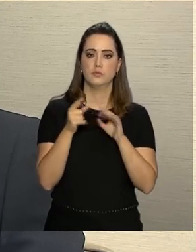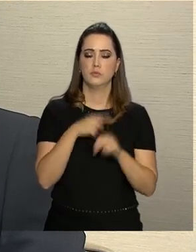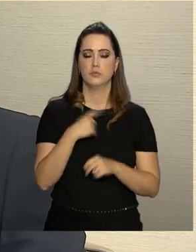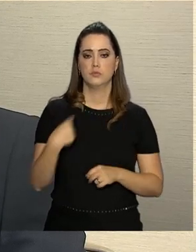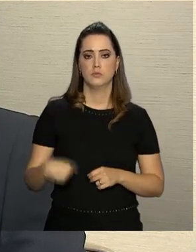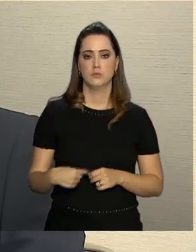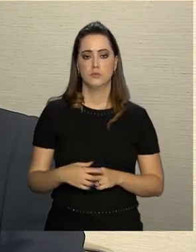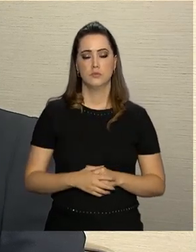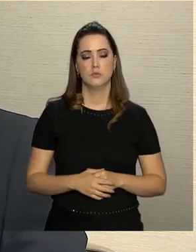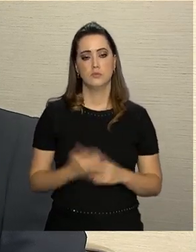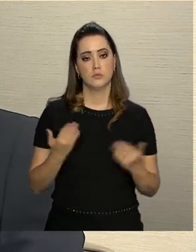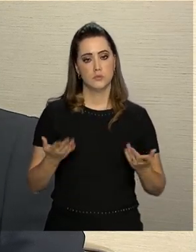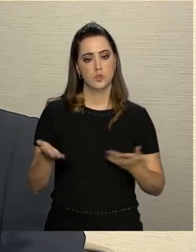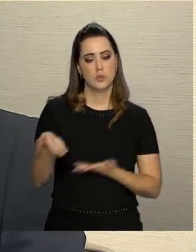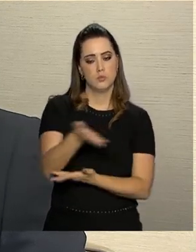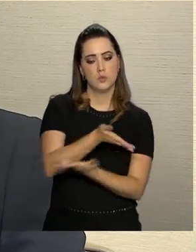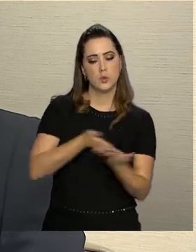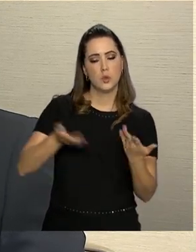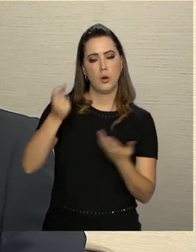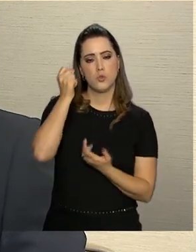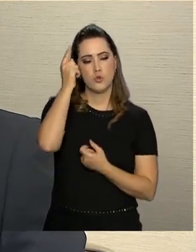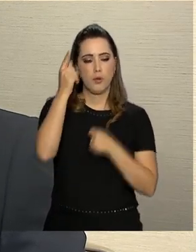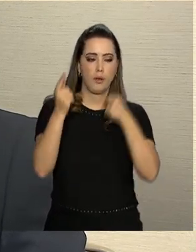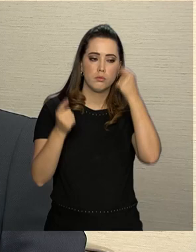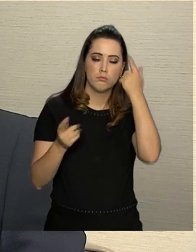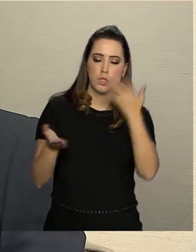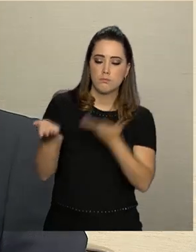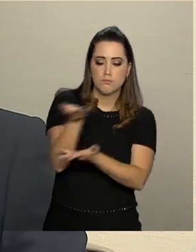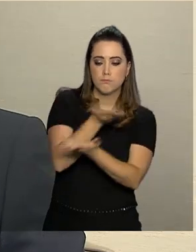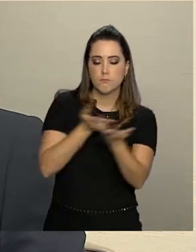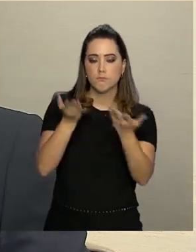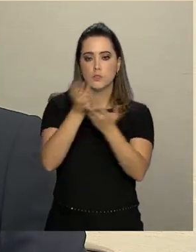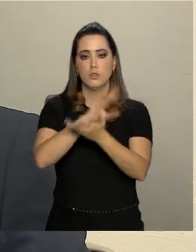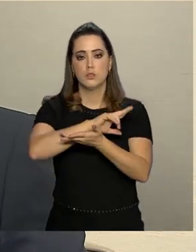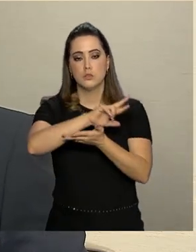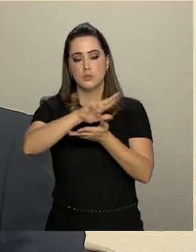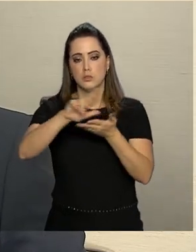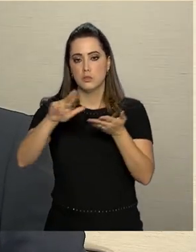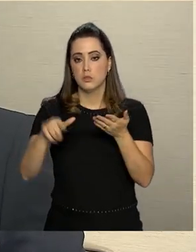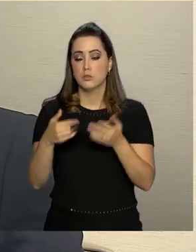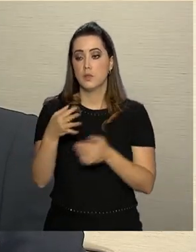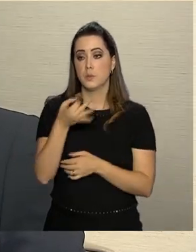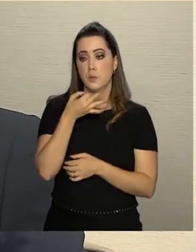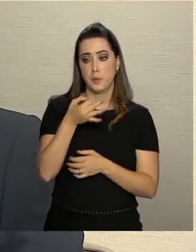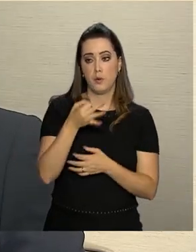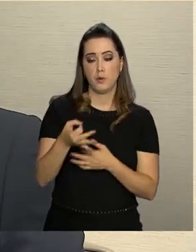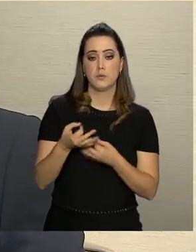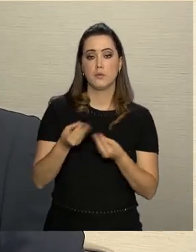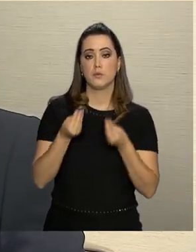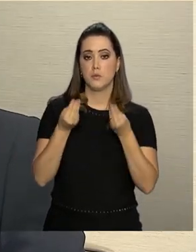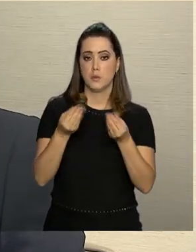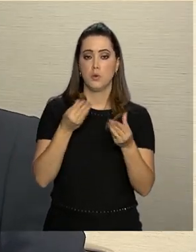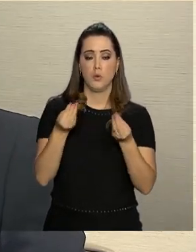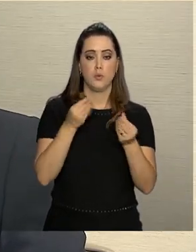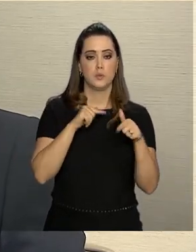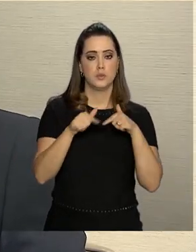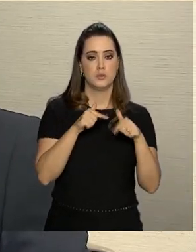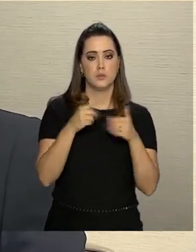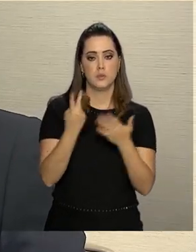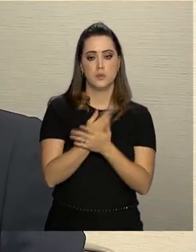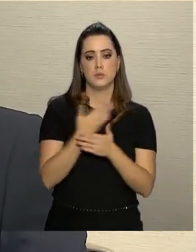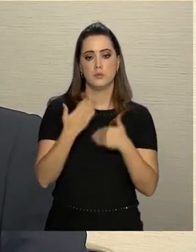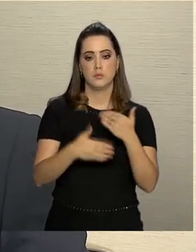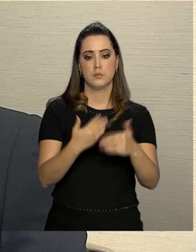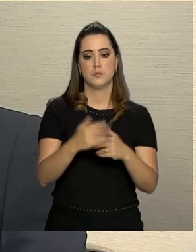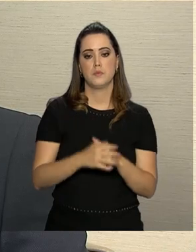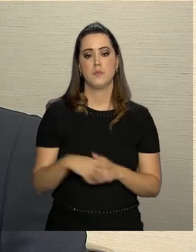China. E nessa troca de ideias eu tive várias opiniões para o trabalho que nós vamos realizar a partir